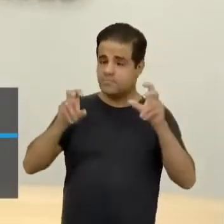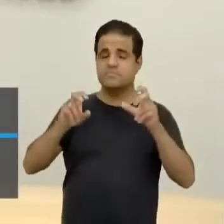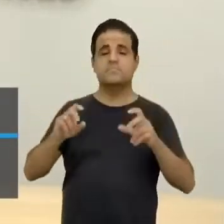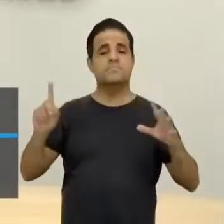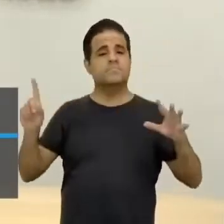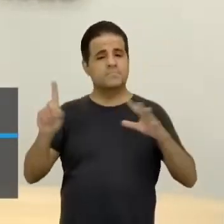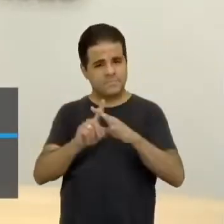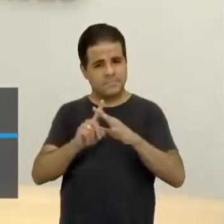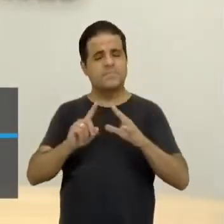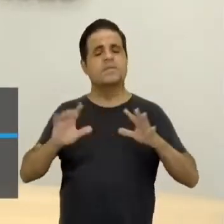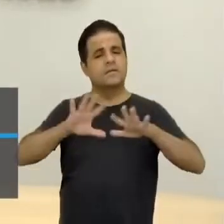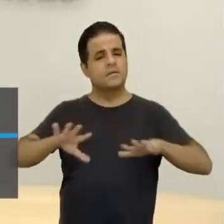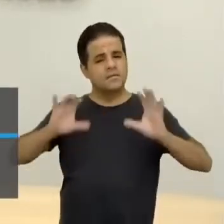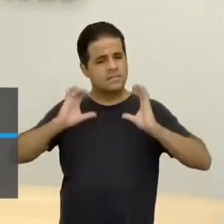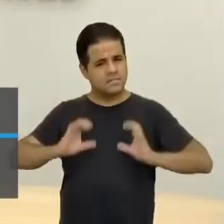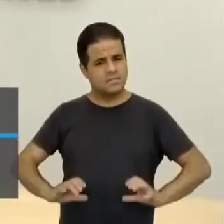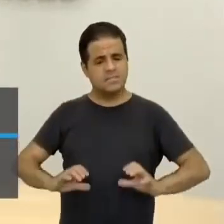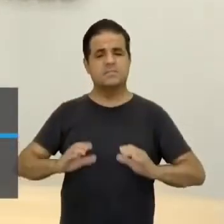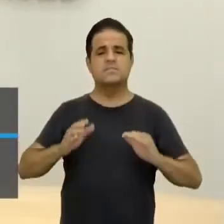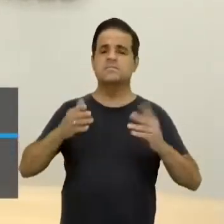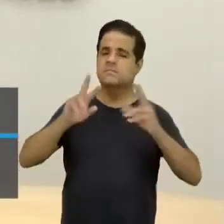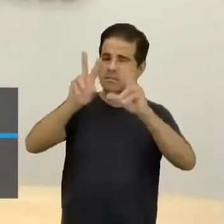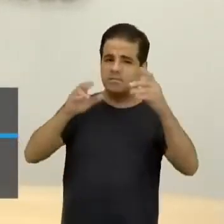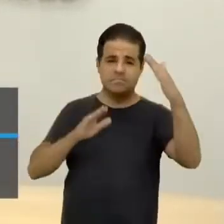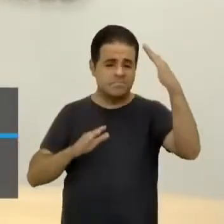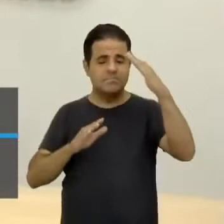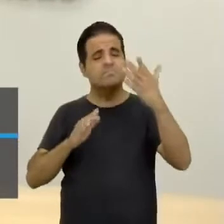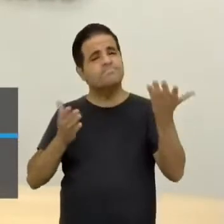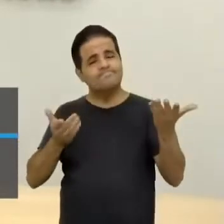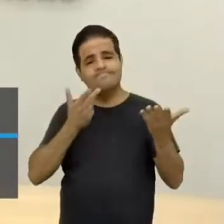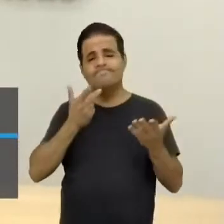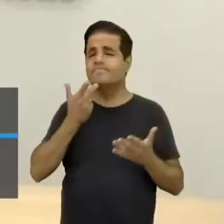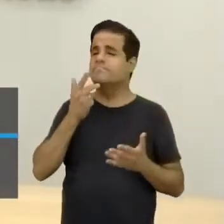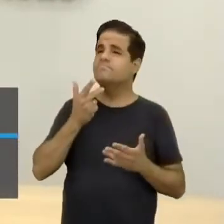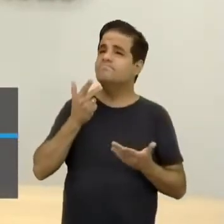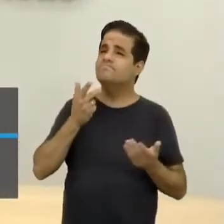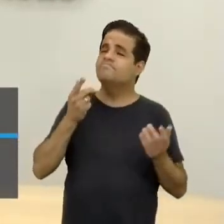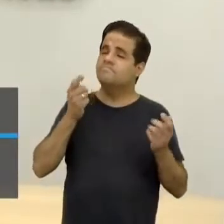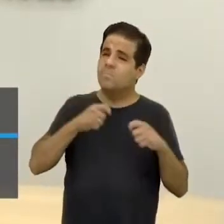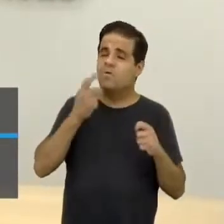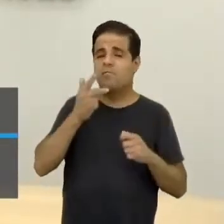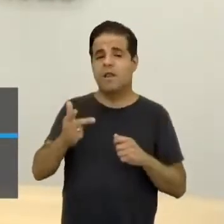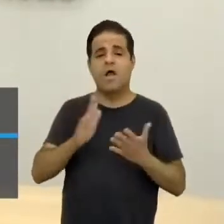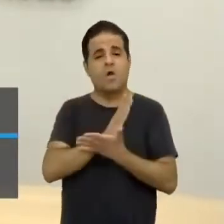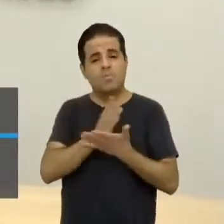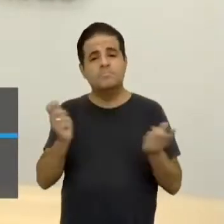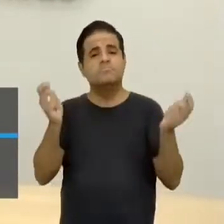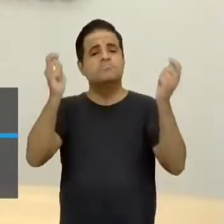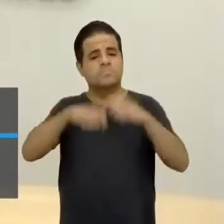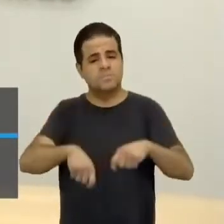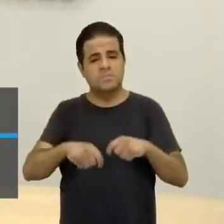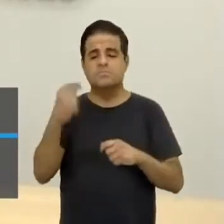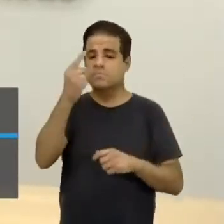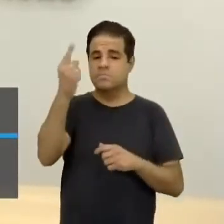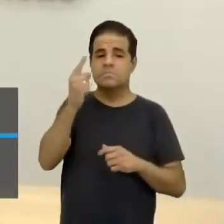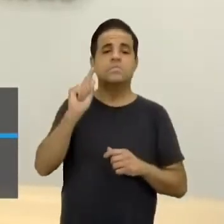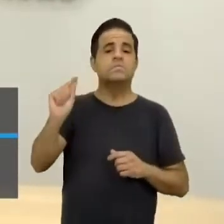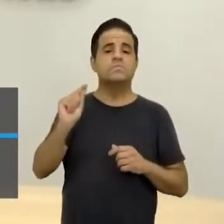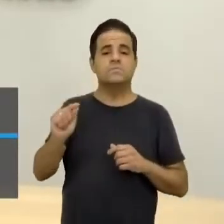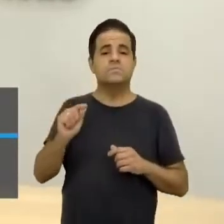cidadania, esses entraves e limitações, eu arriscaria dizer algumas possibilidades. A primeira